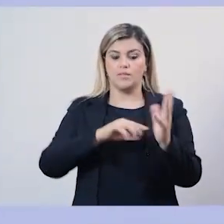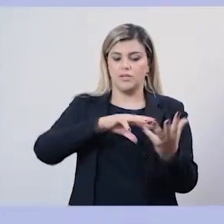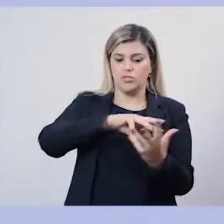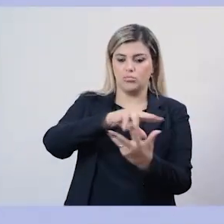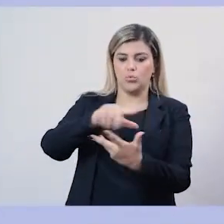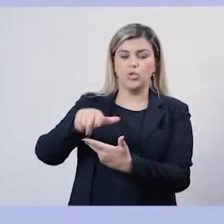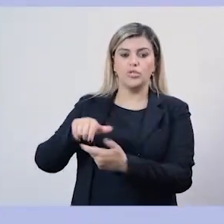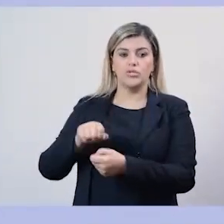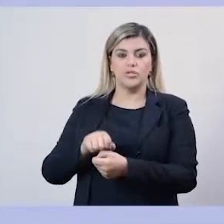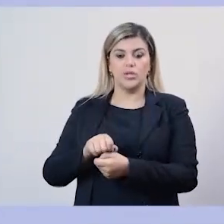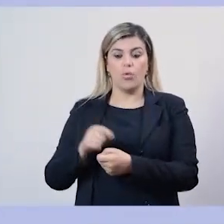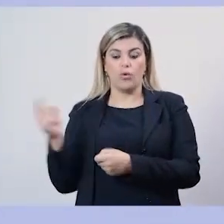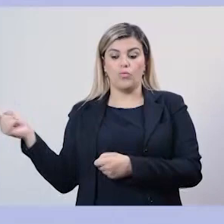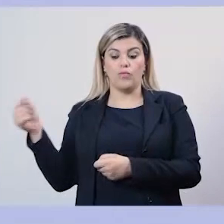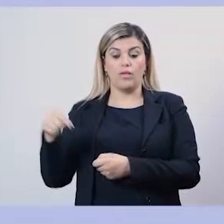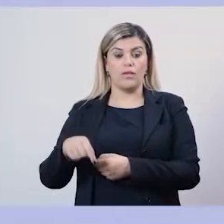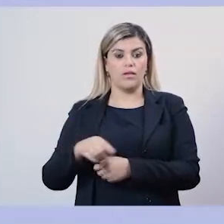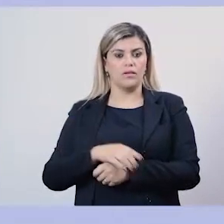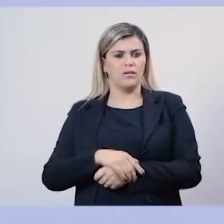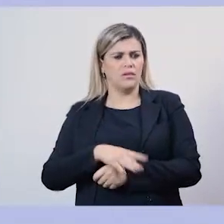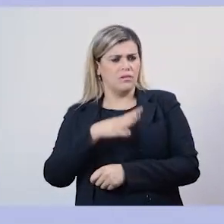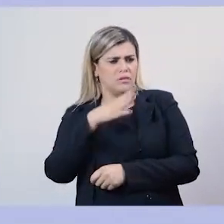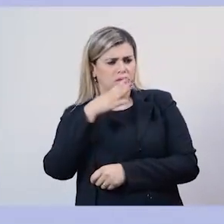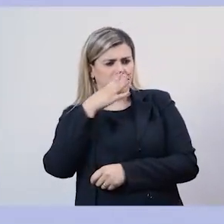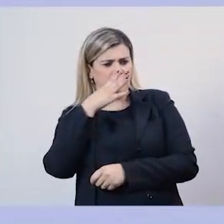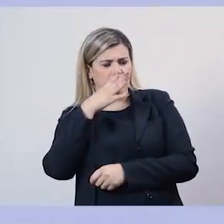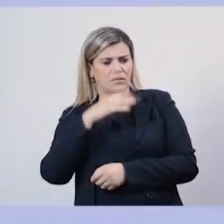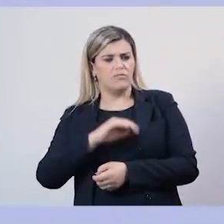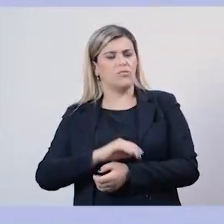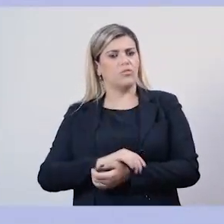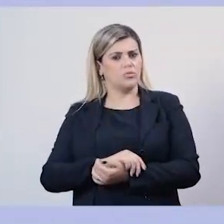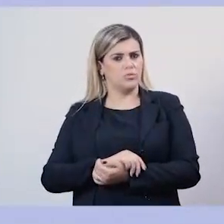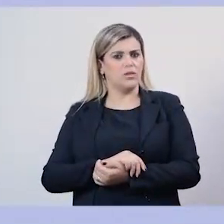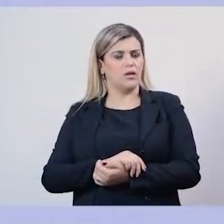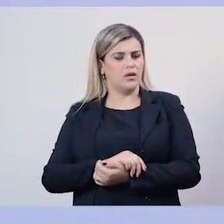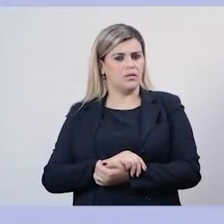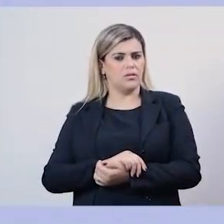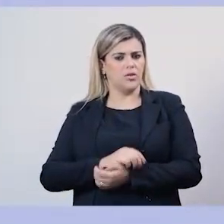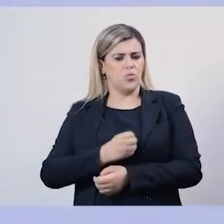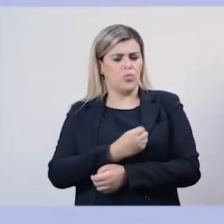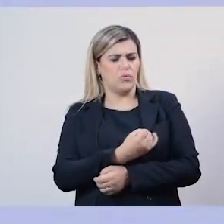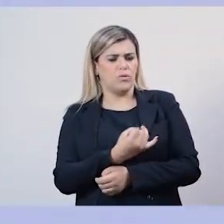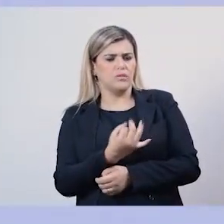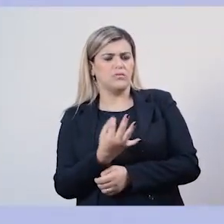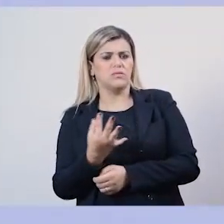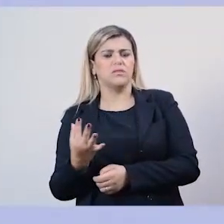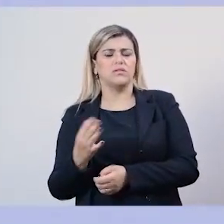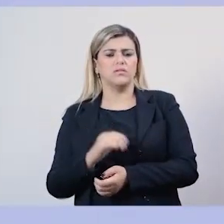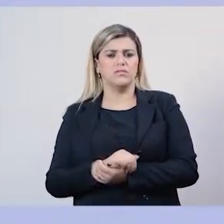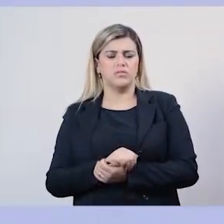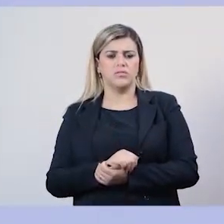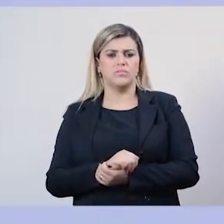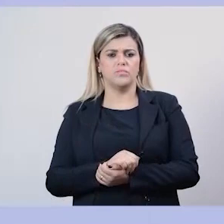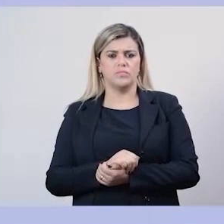mundial, inclusive, quando vêm aqui, eles se espantam com um volume,